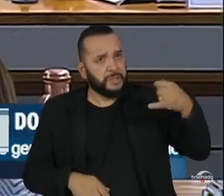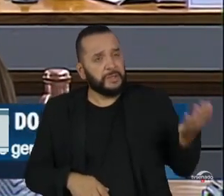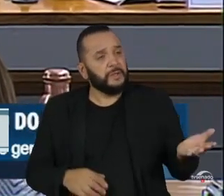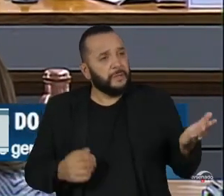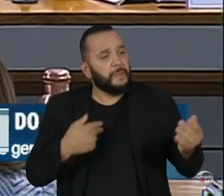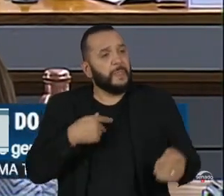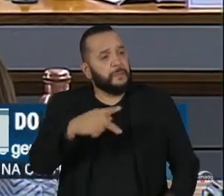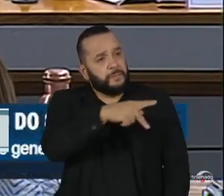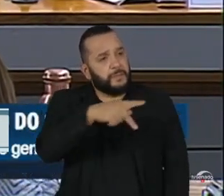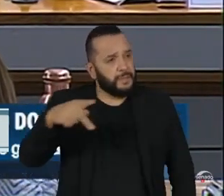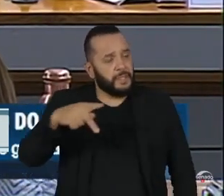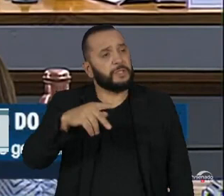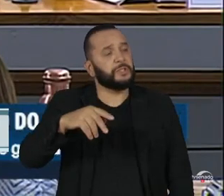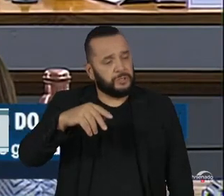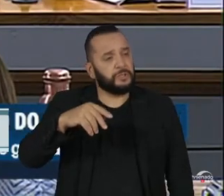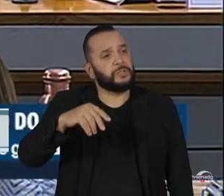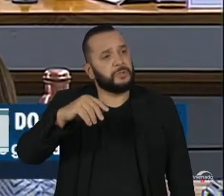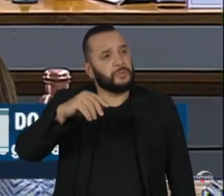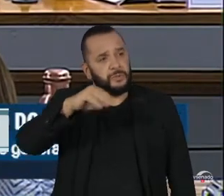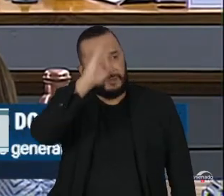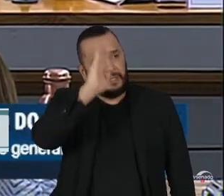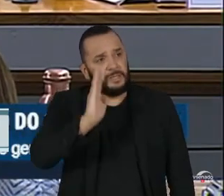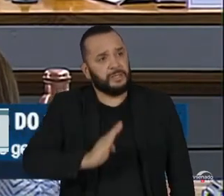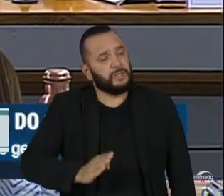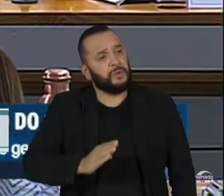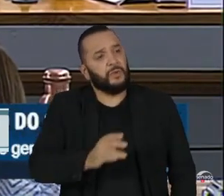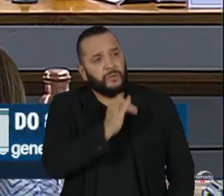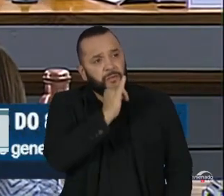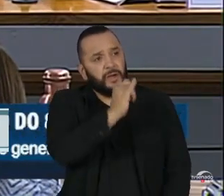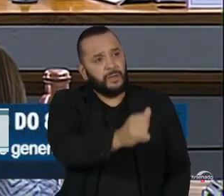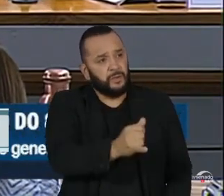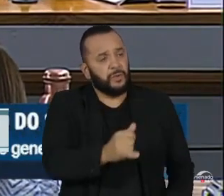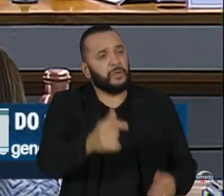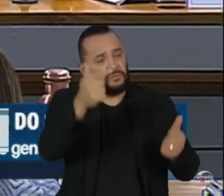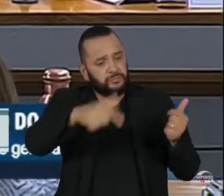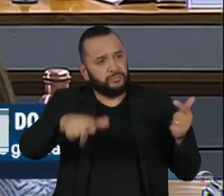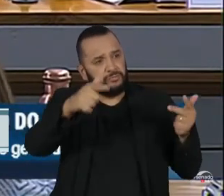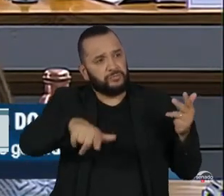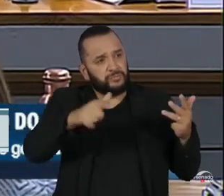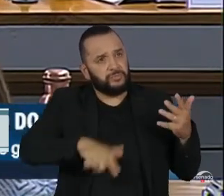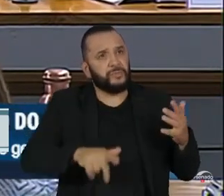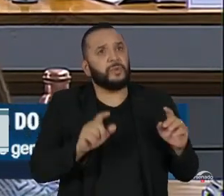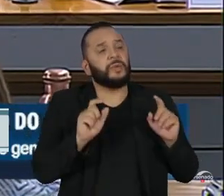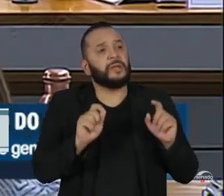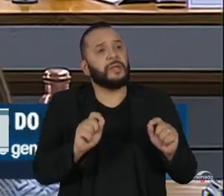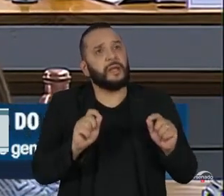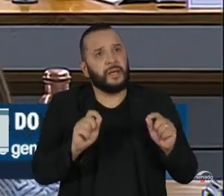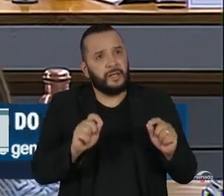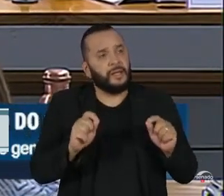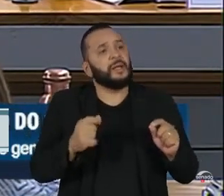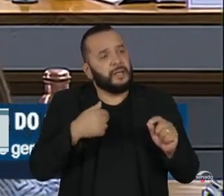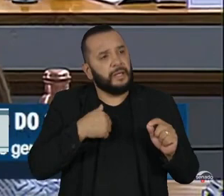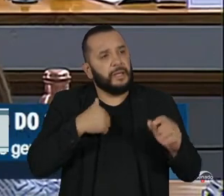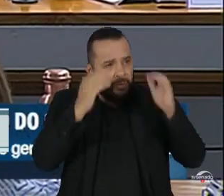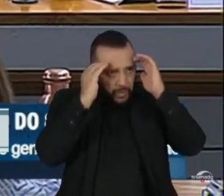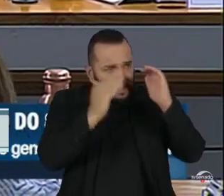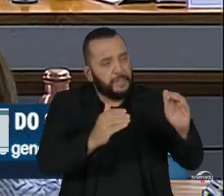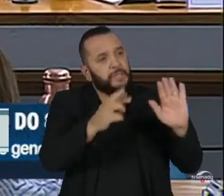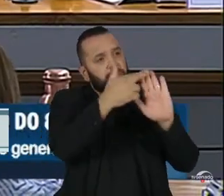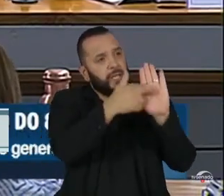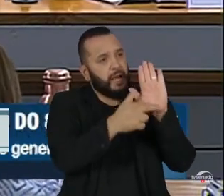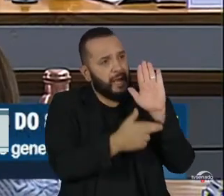da república disse várias vezes na minha presença que ele jogaria dentro das quatro linhas